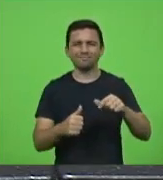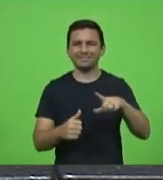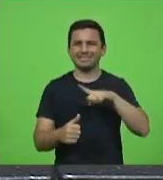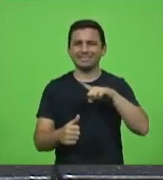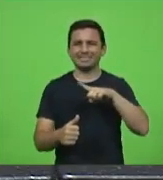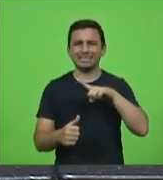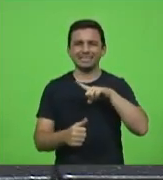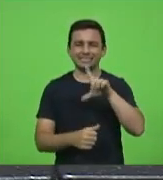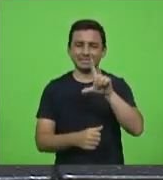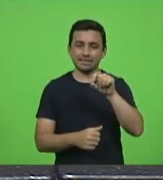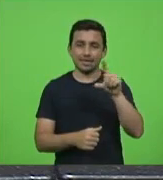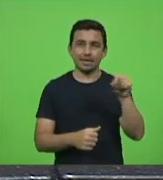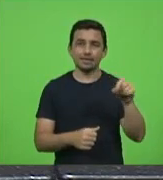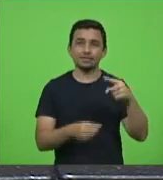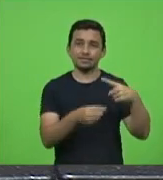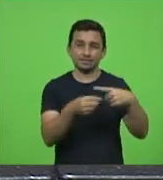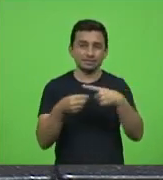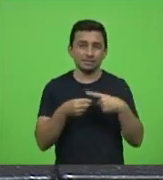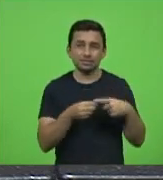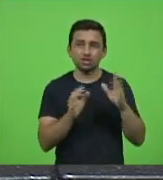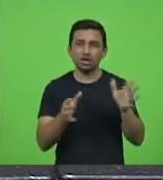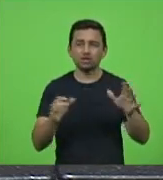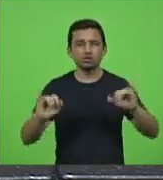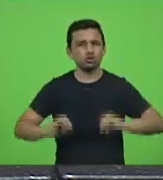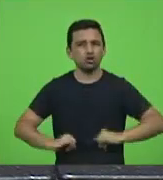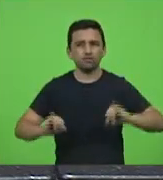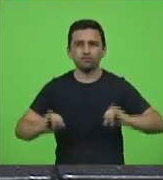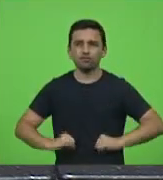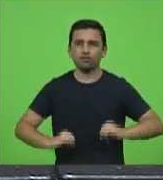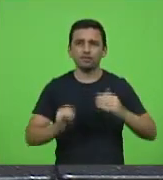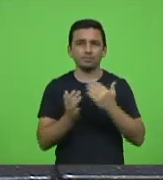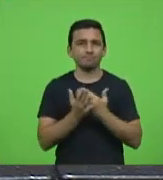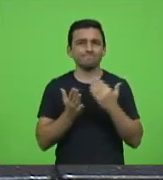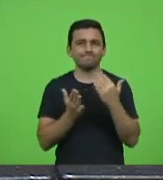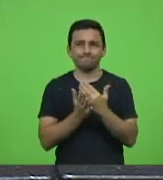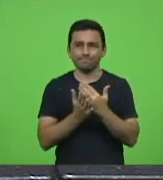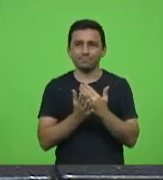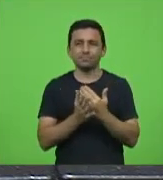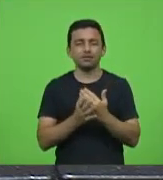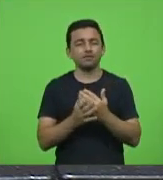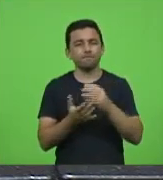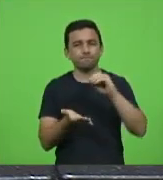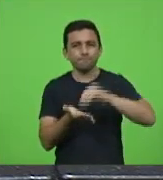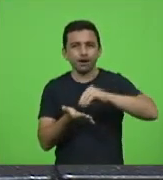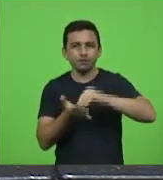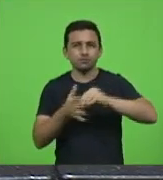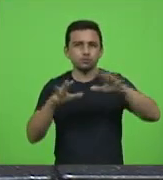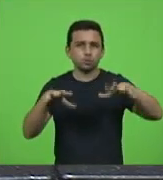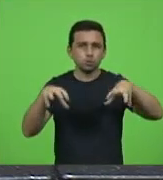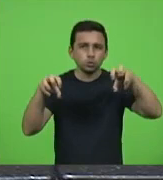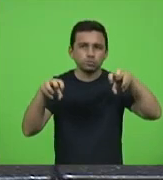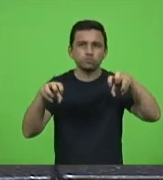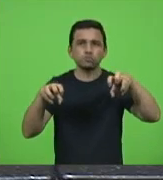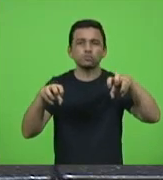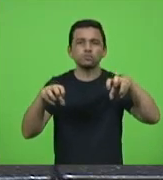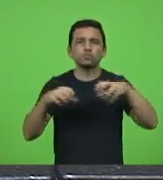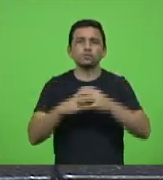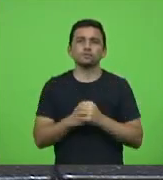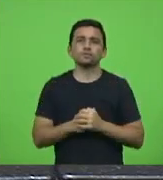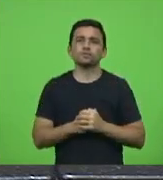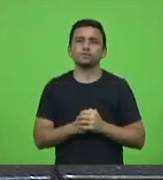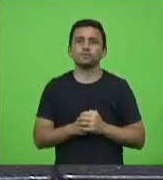municípios no grande oeste de Catarina sofreram os efeitos da estiagem deputado Silvio